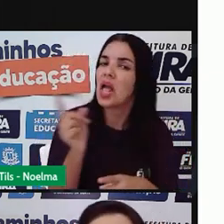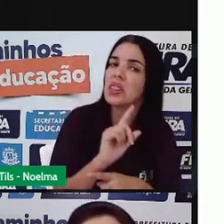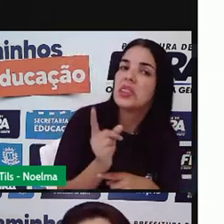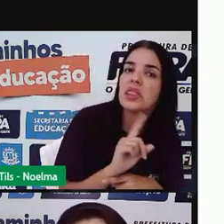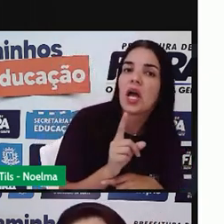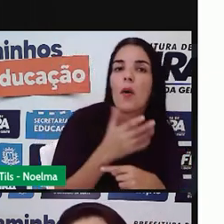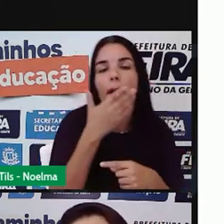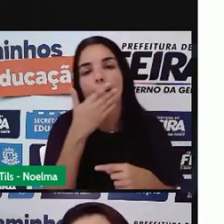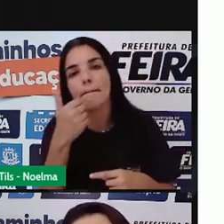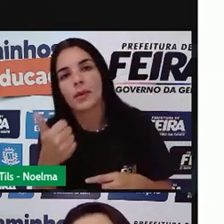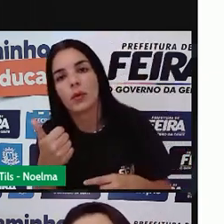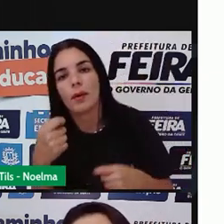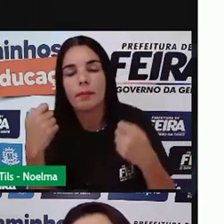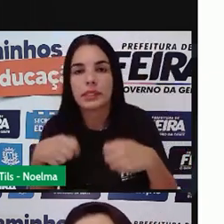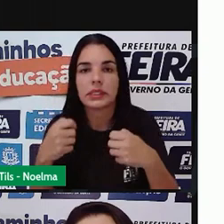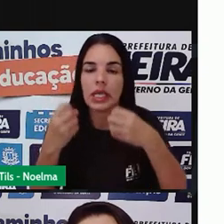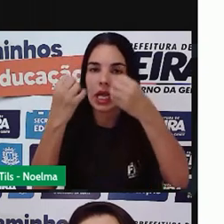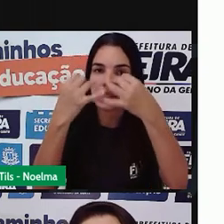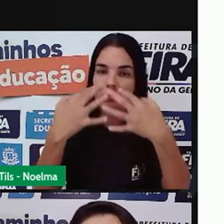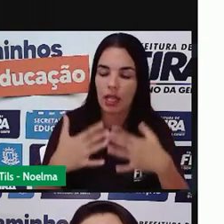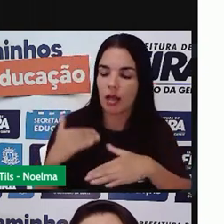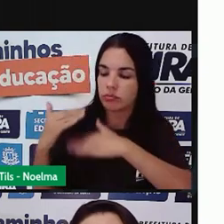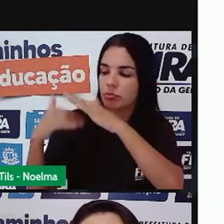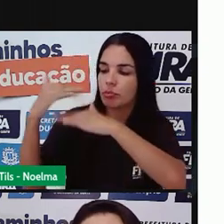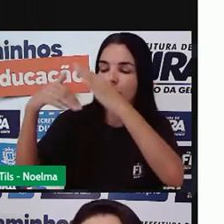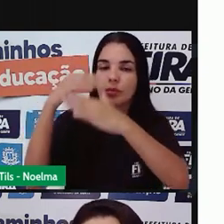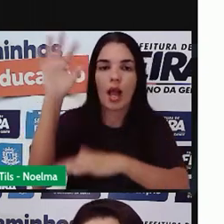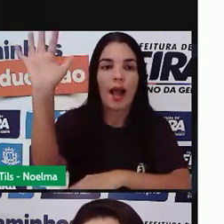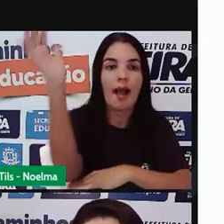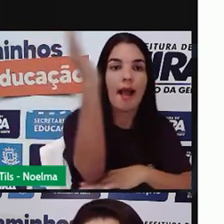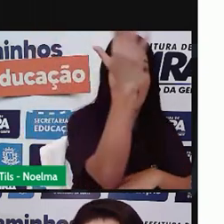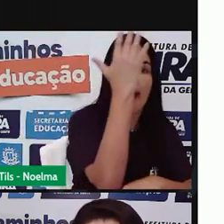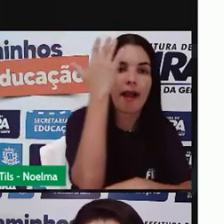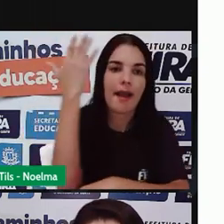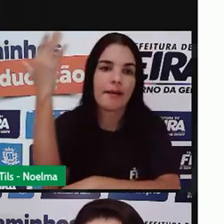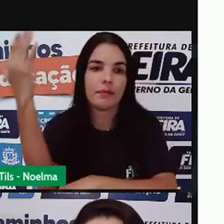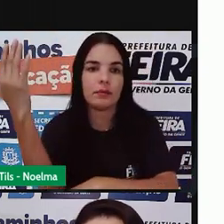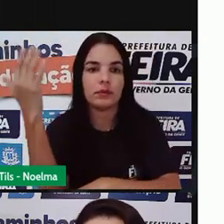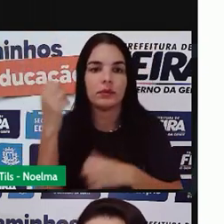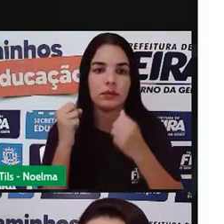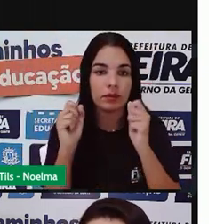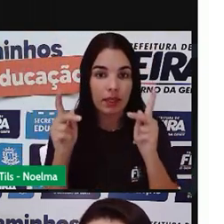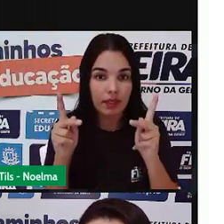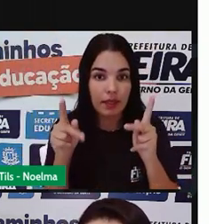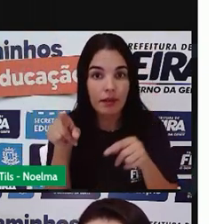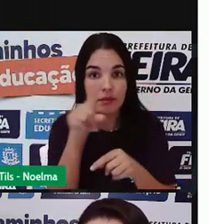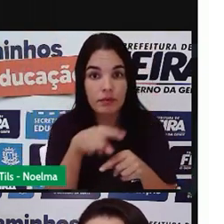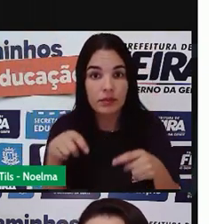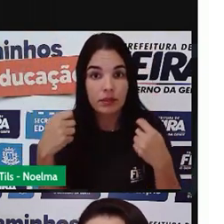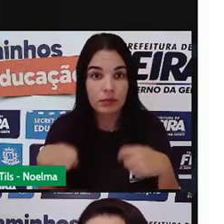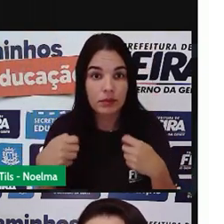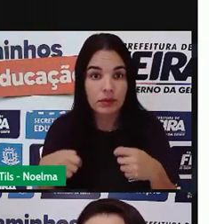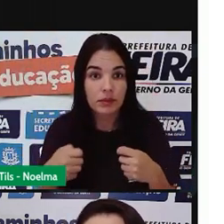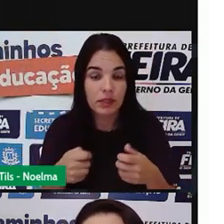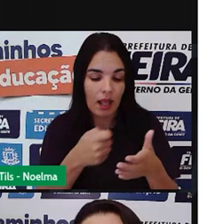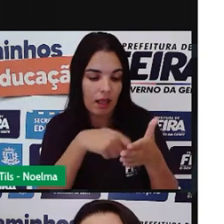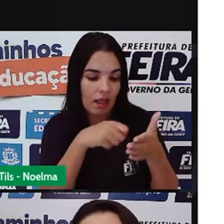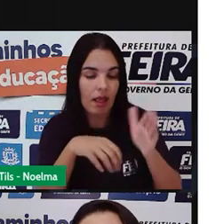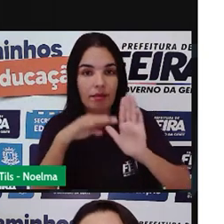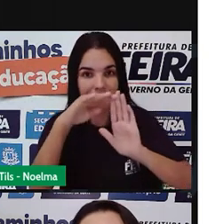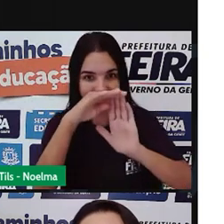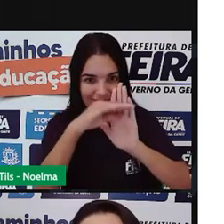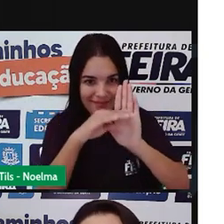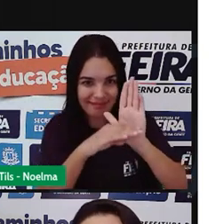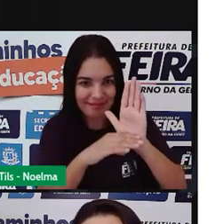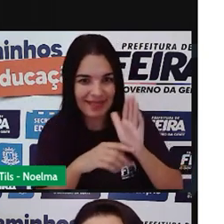propícios ou não é propício para o desenvolvimento aí de uma plantação certo? Vocês vão fazer essa tabelinha